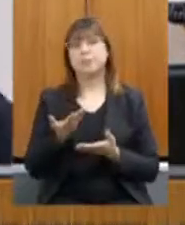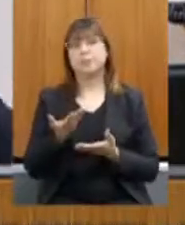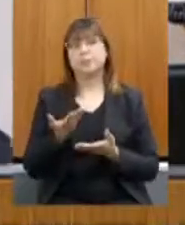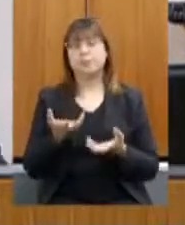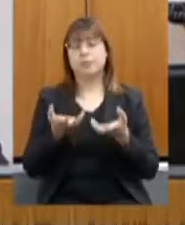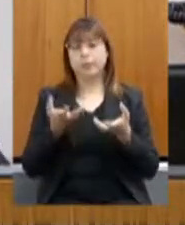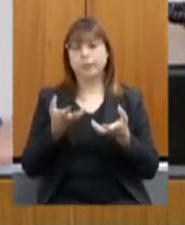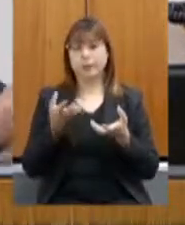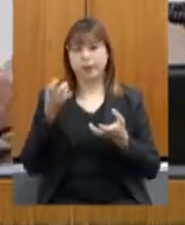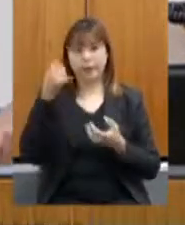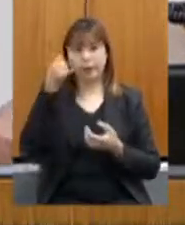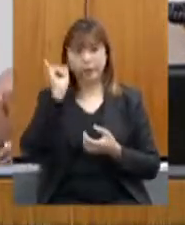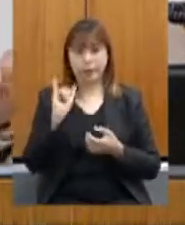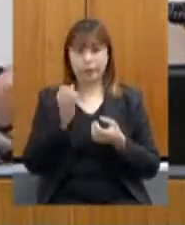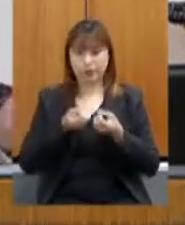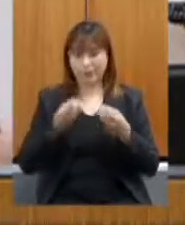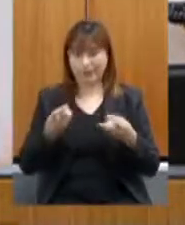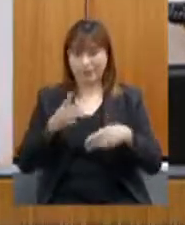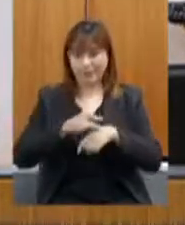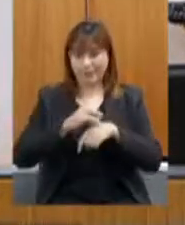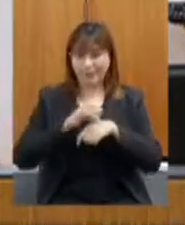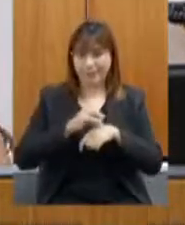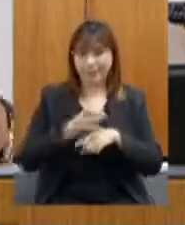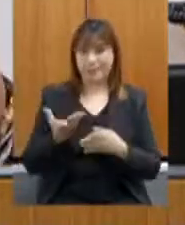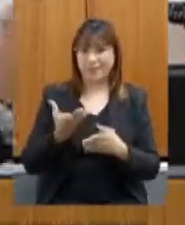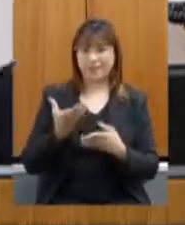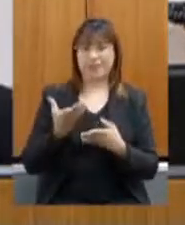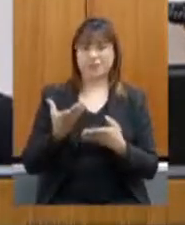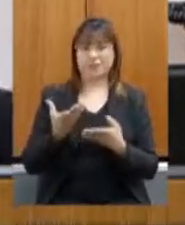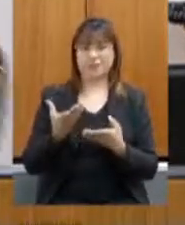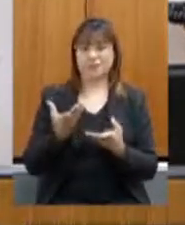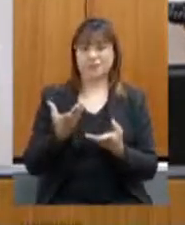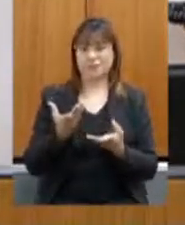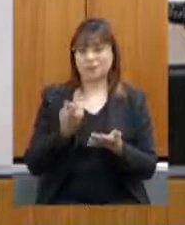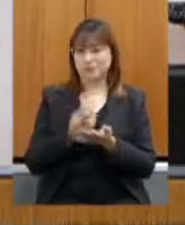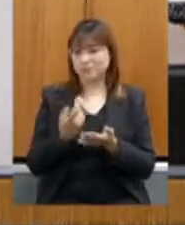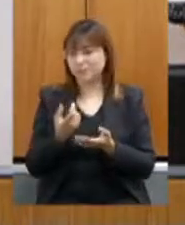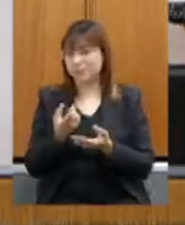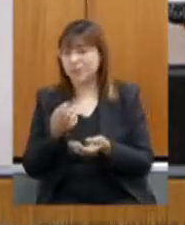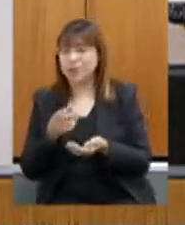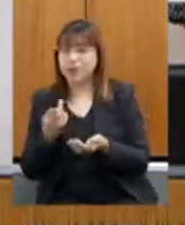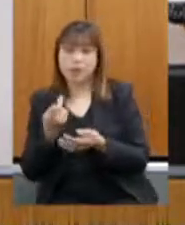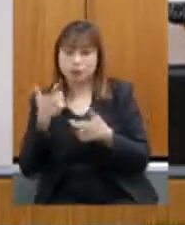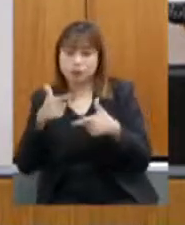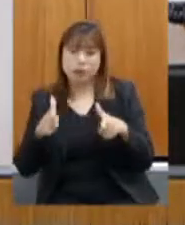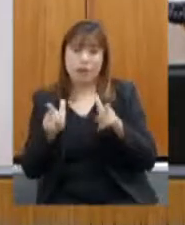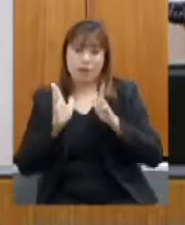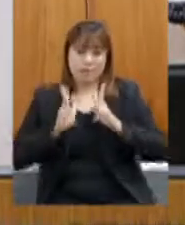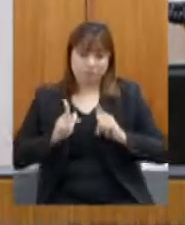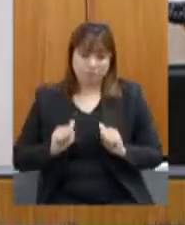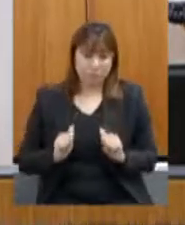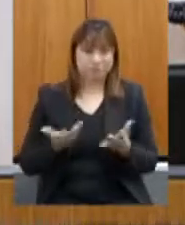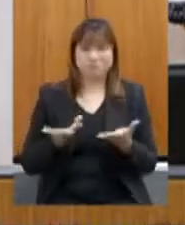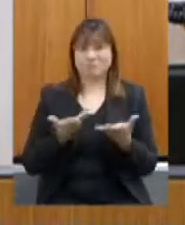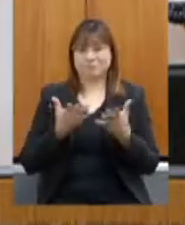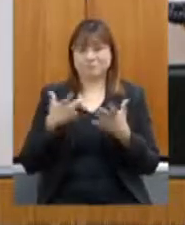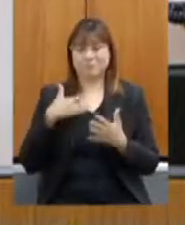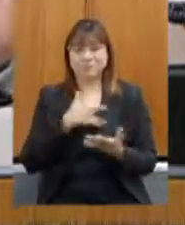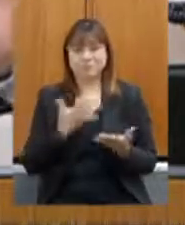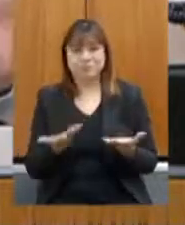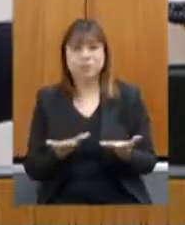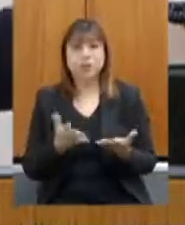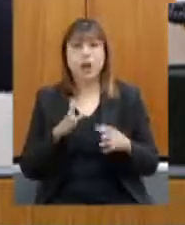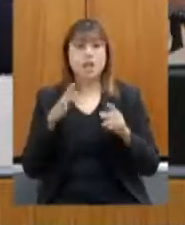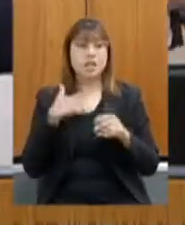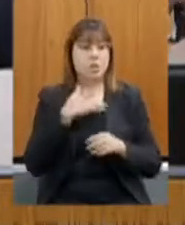comércio de carne clandestina, dentro de um açougue, por exemplo, e o pessoal da saúde fala, não,